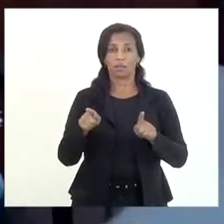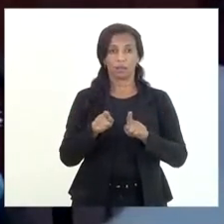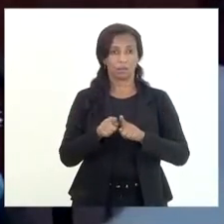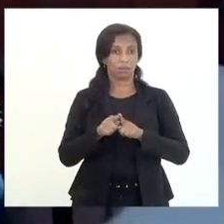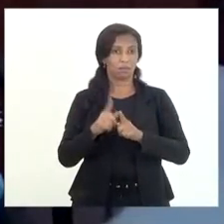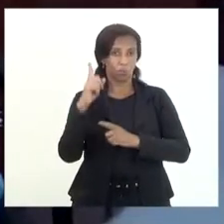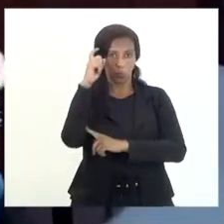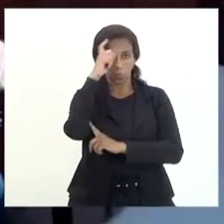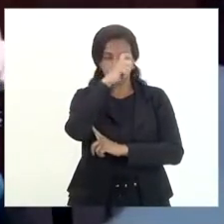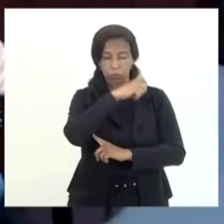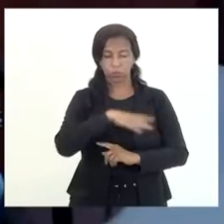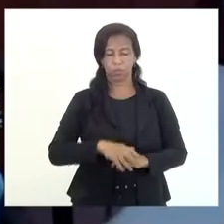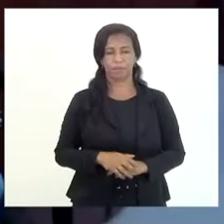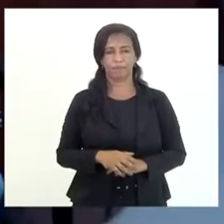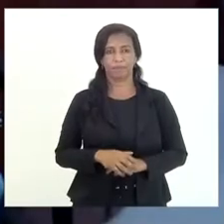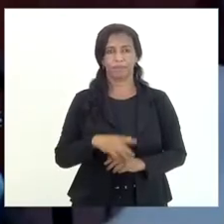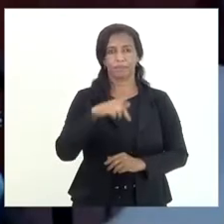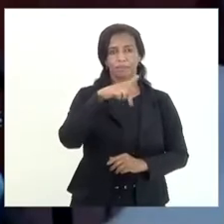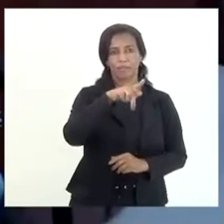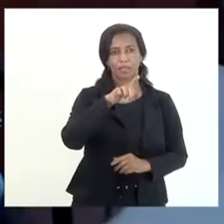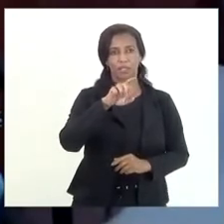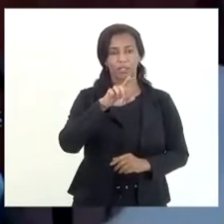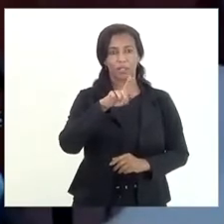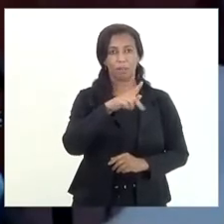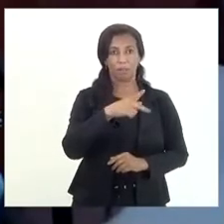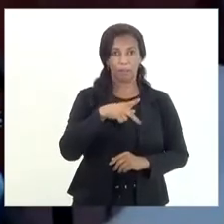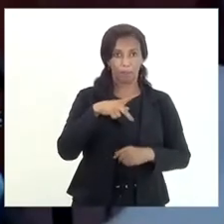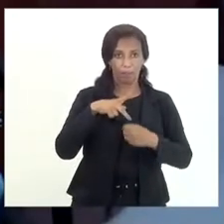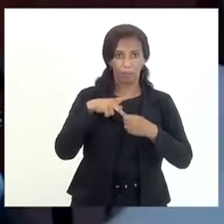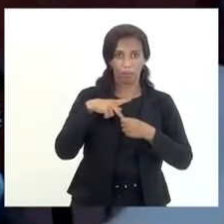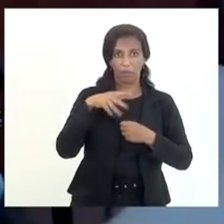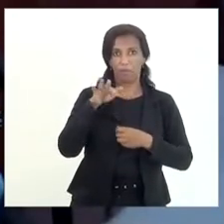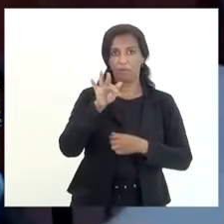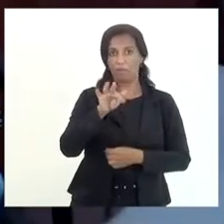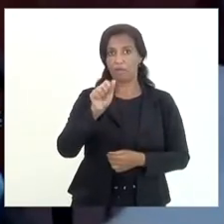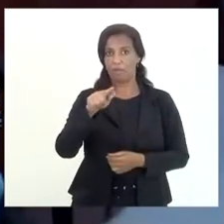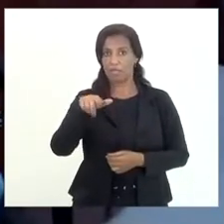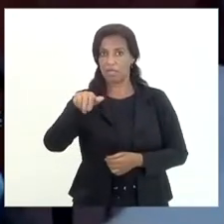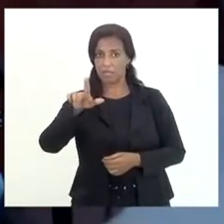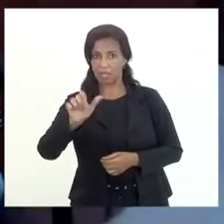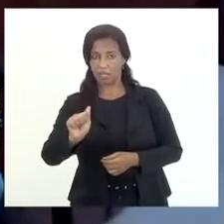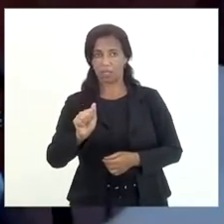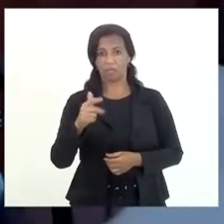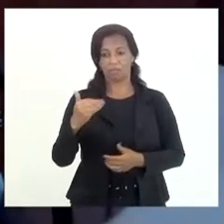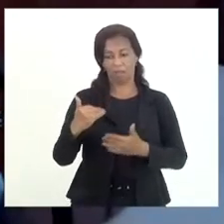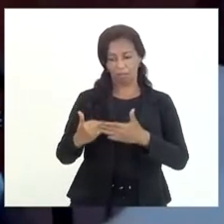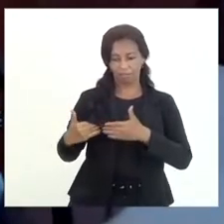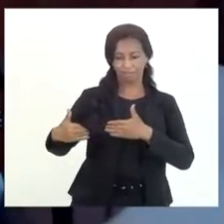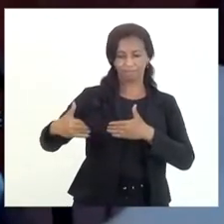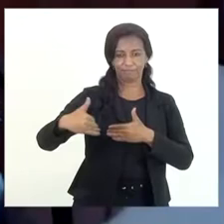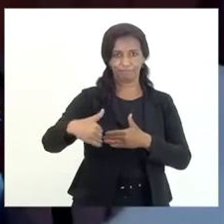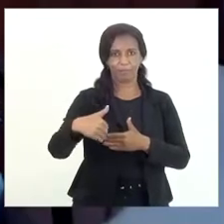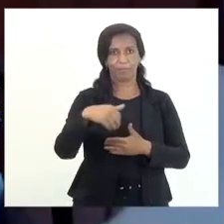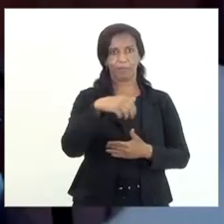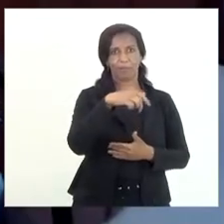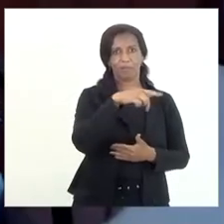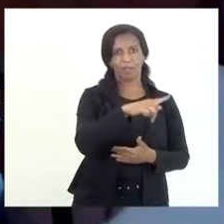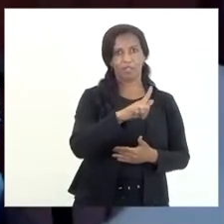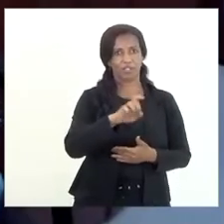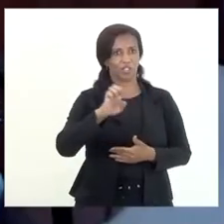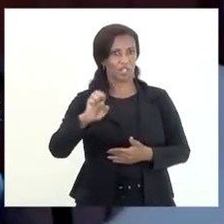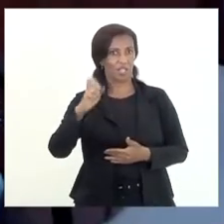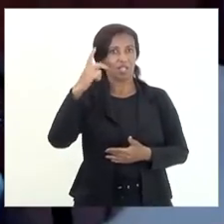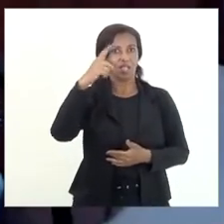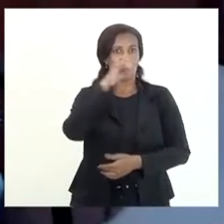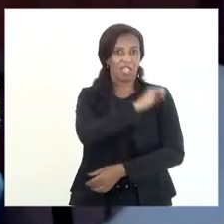embrionário a Procuradoria da Fazenda está alguns passos à frente a Procuradoria Geral do Estado do Rio de Janeiro e